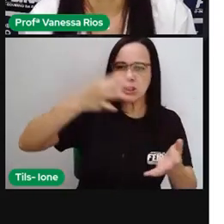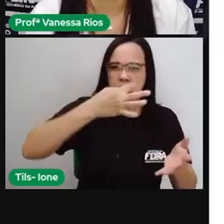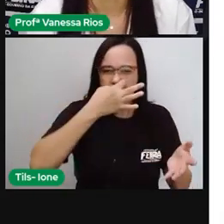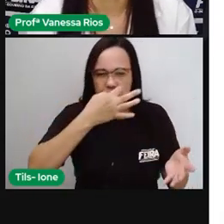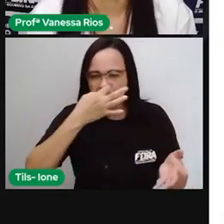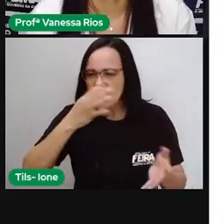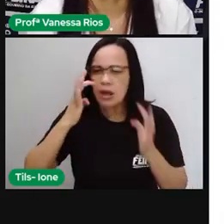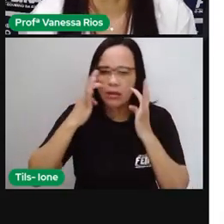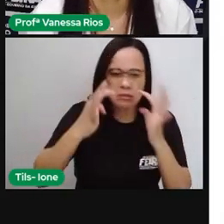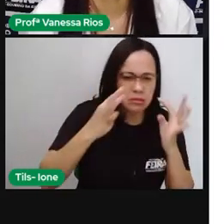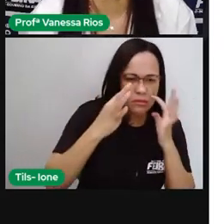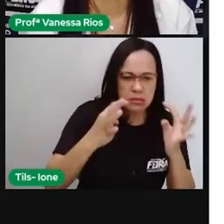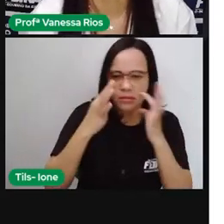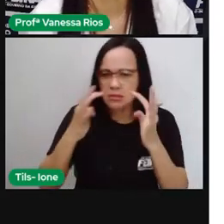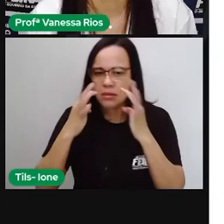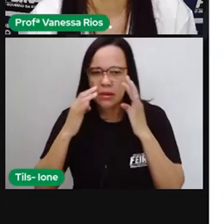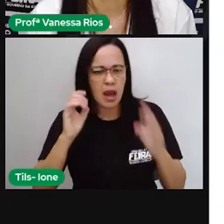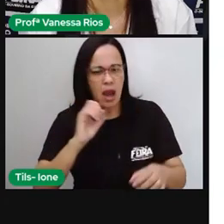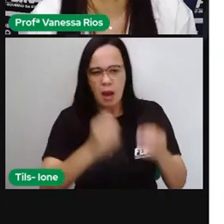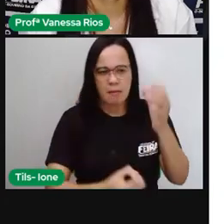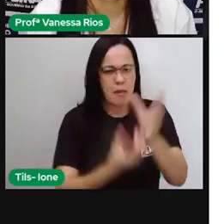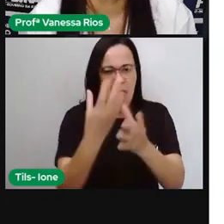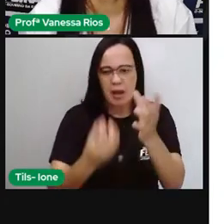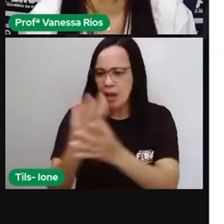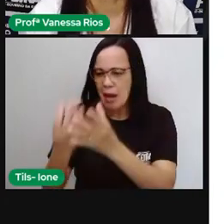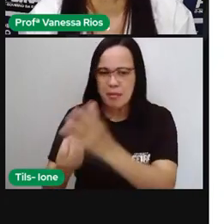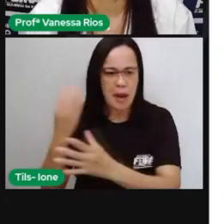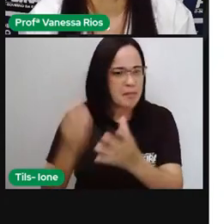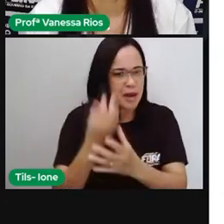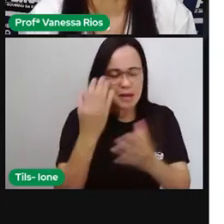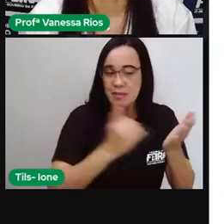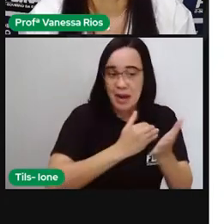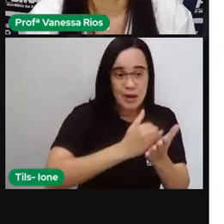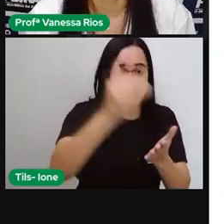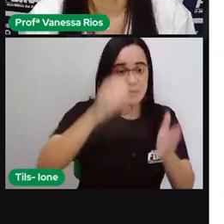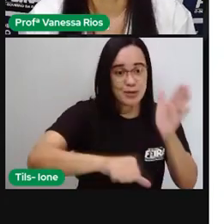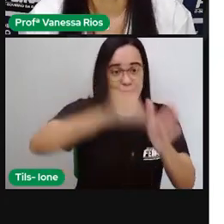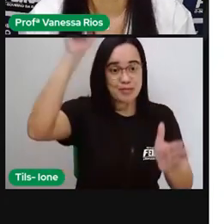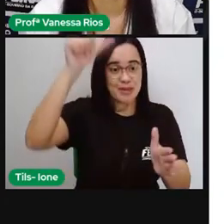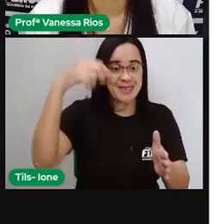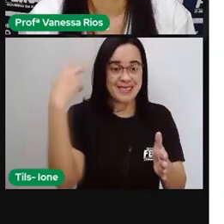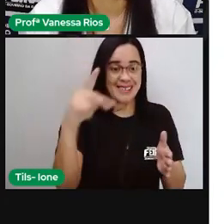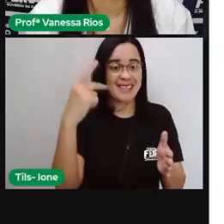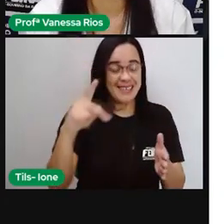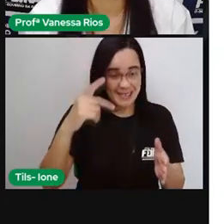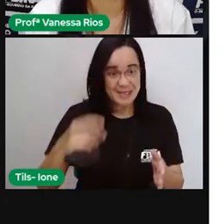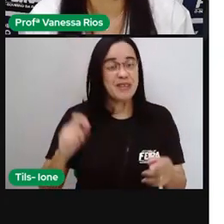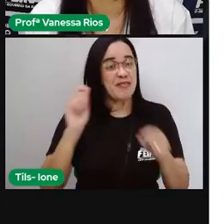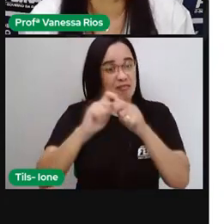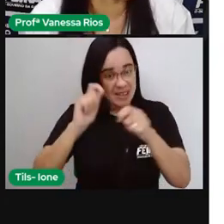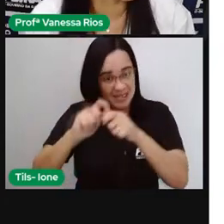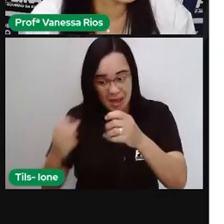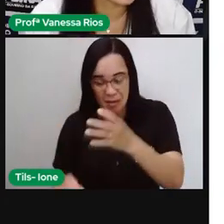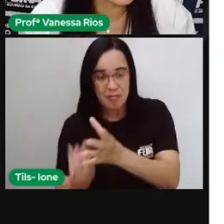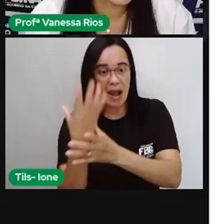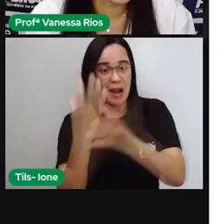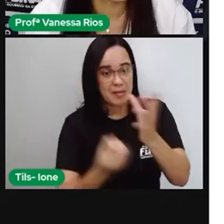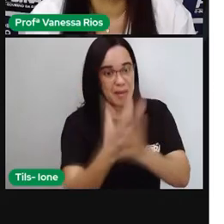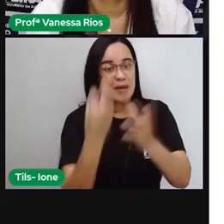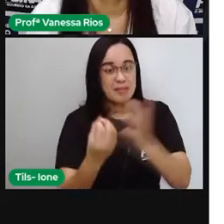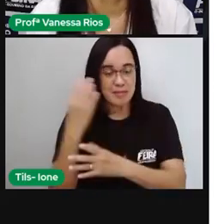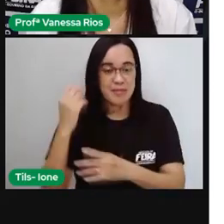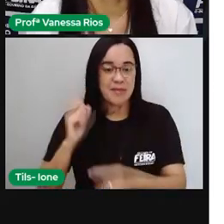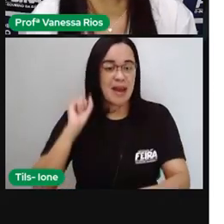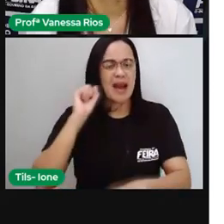e começou então a criar as suas primeiras obras artísticas. E aí em 1918,